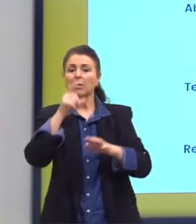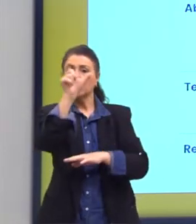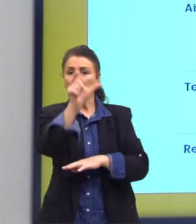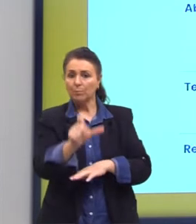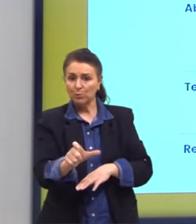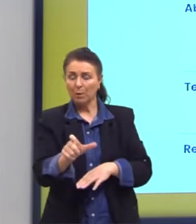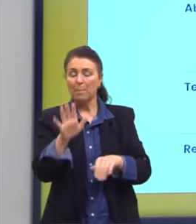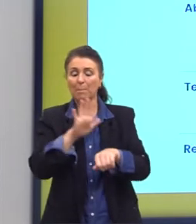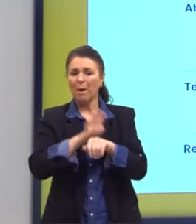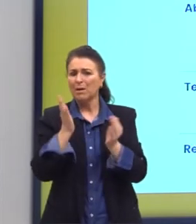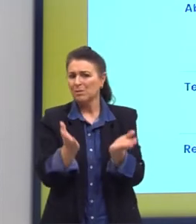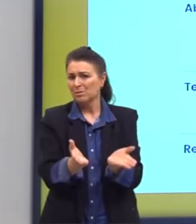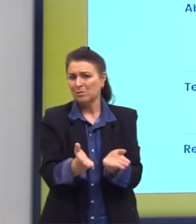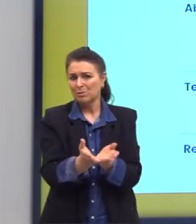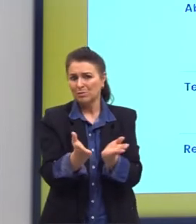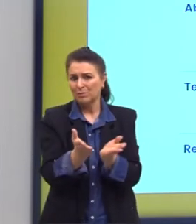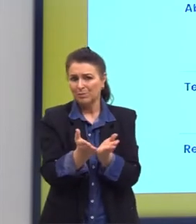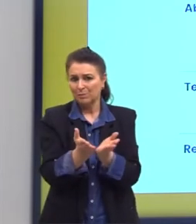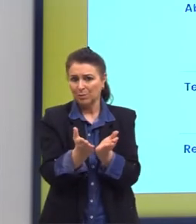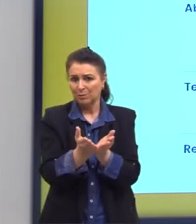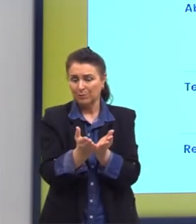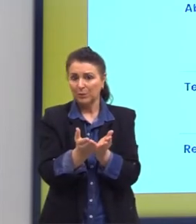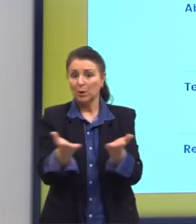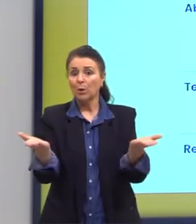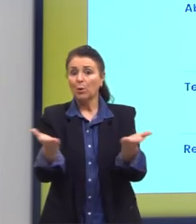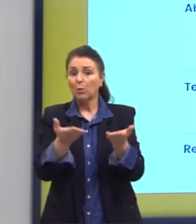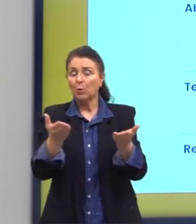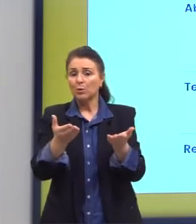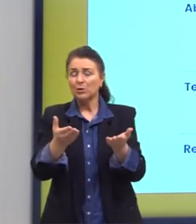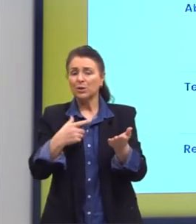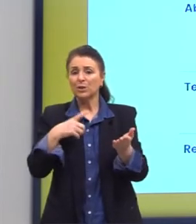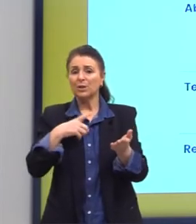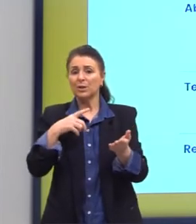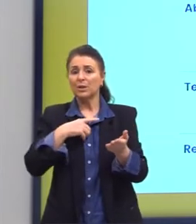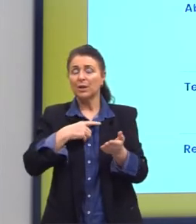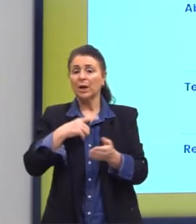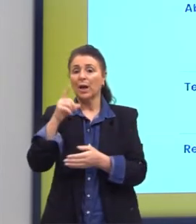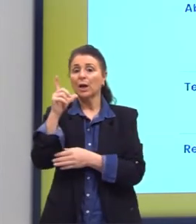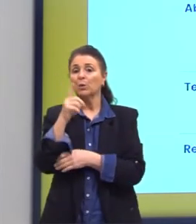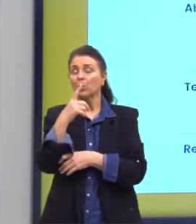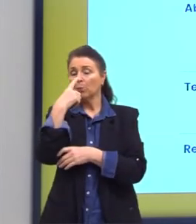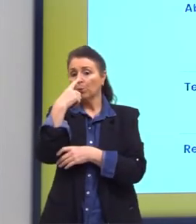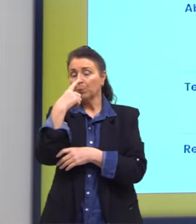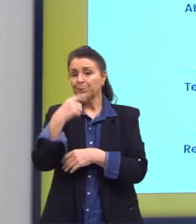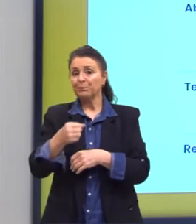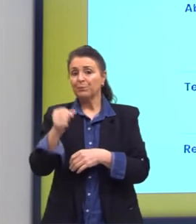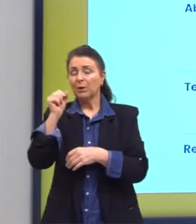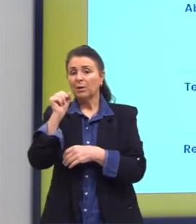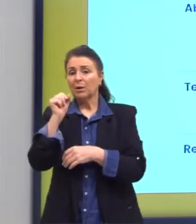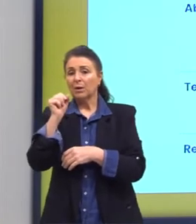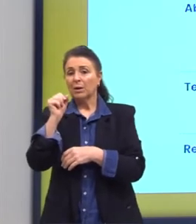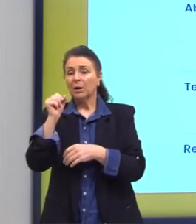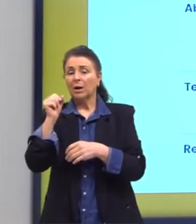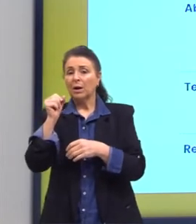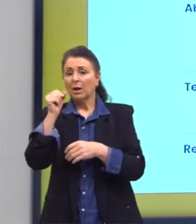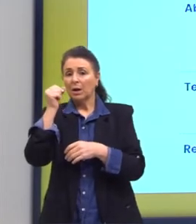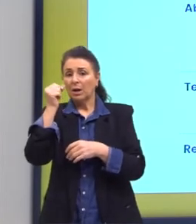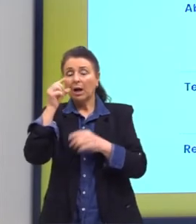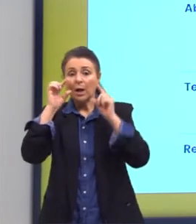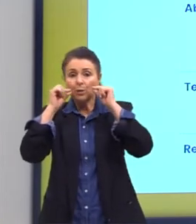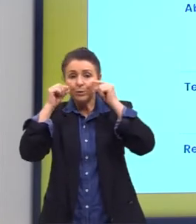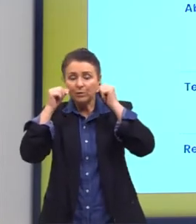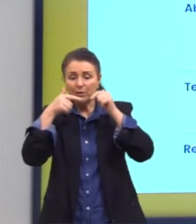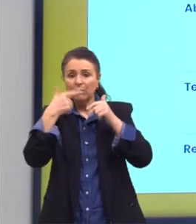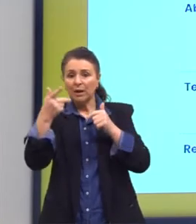baixas. Por exemplo, uma obra que a gente vai falar hoje, que é a do Aloysio Azevedo, se chama O Curtiço. E dentro do Curtiço, a gente tem